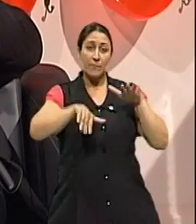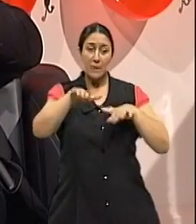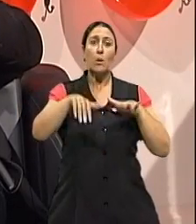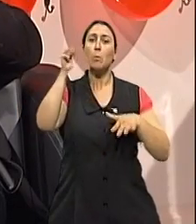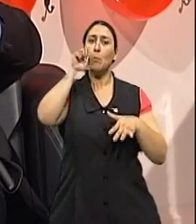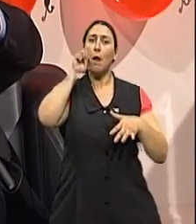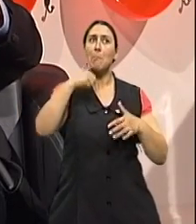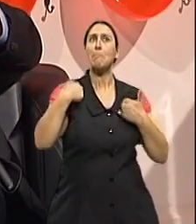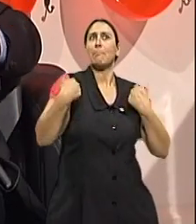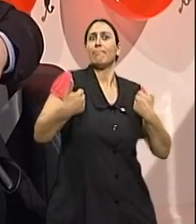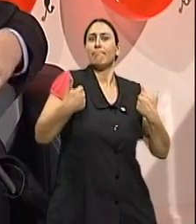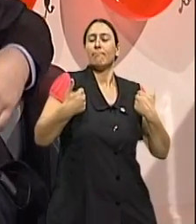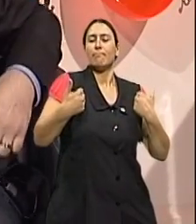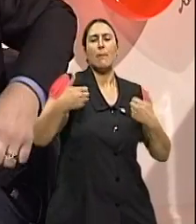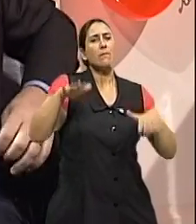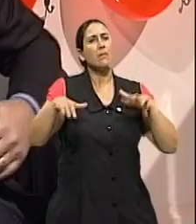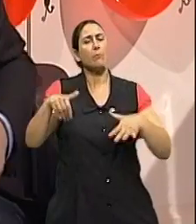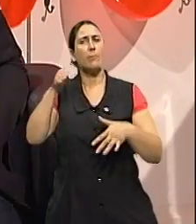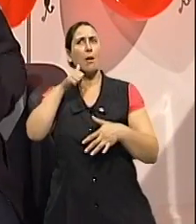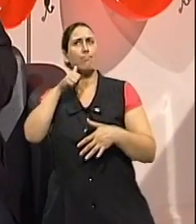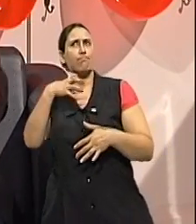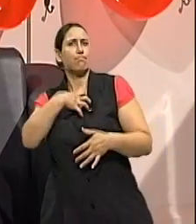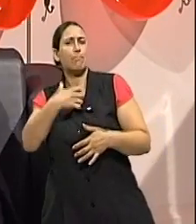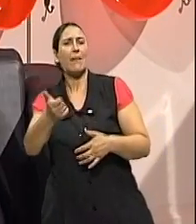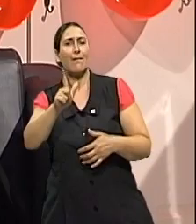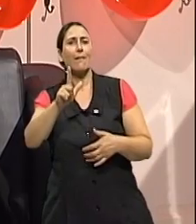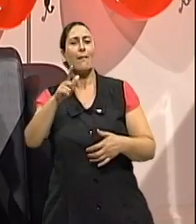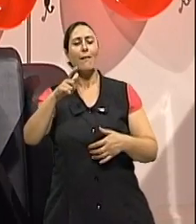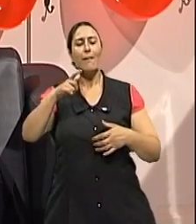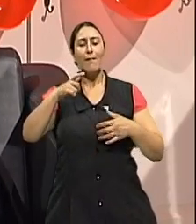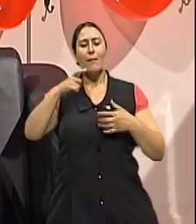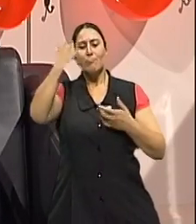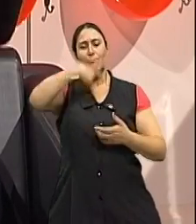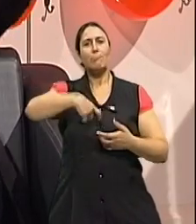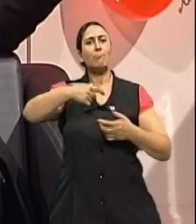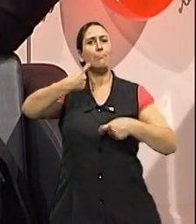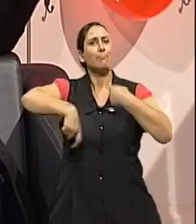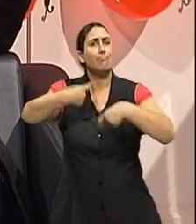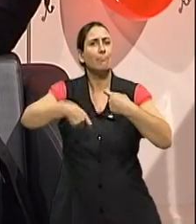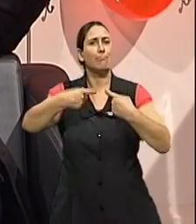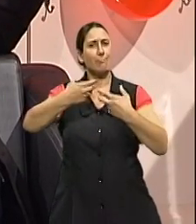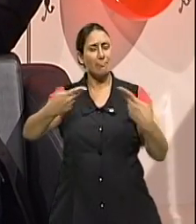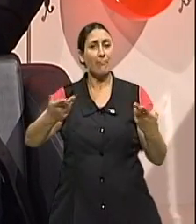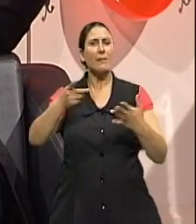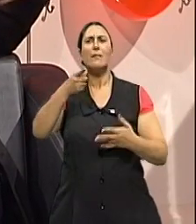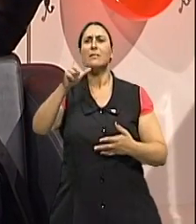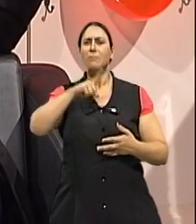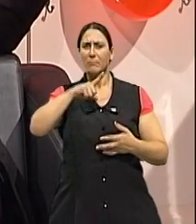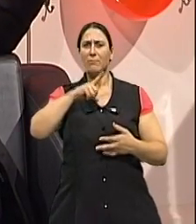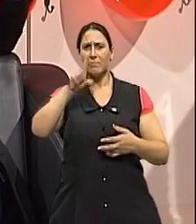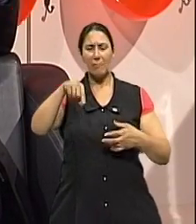essas alterações, que um dos marcadores, para a mulher entender, são os sintomas vasomotores, que a gente chama de...